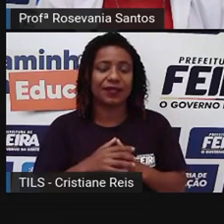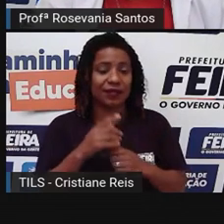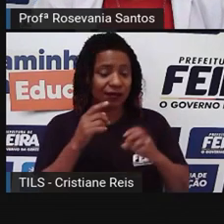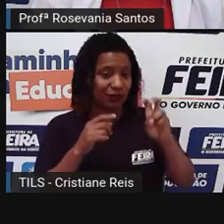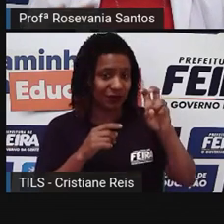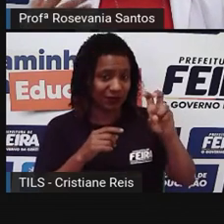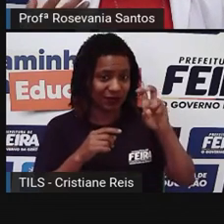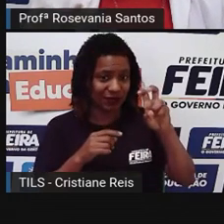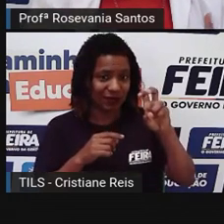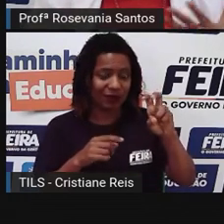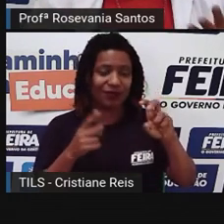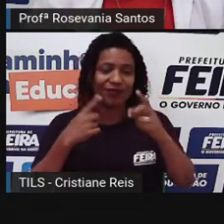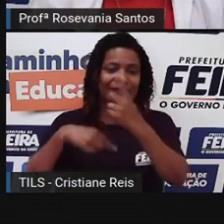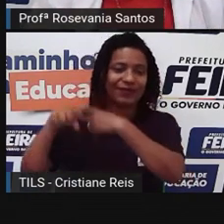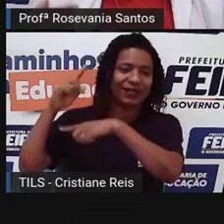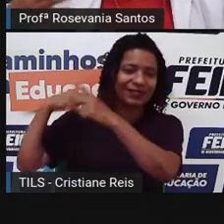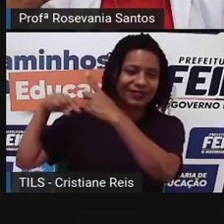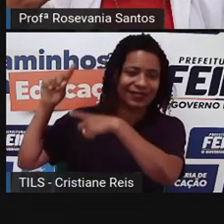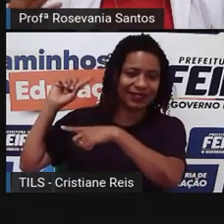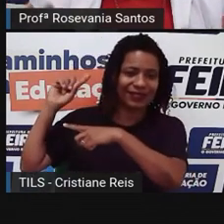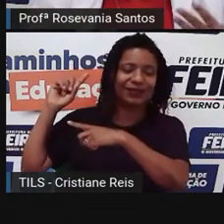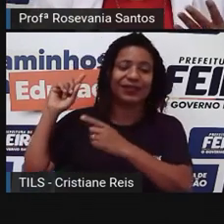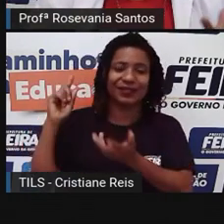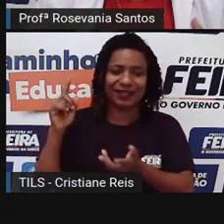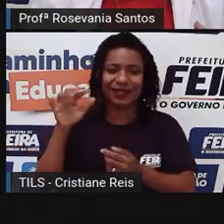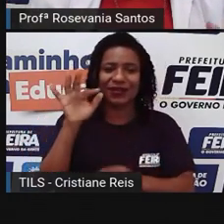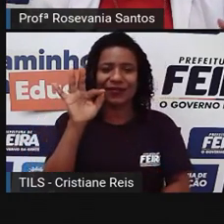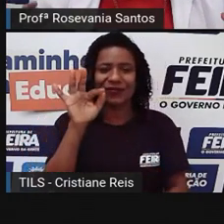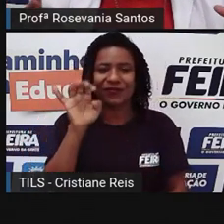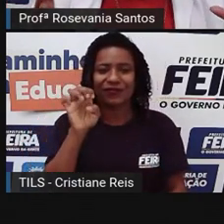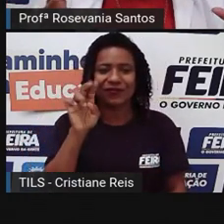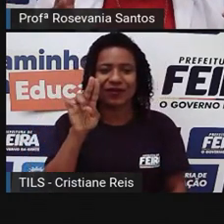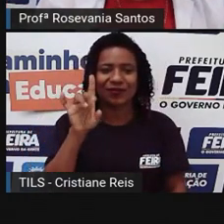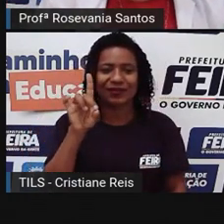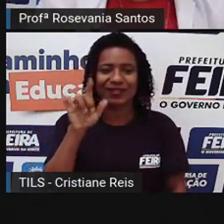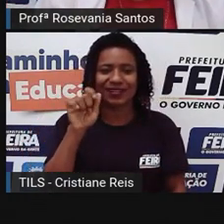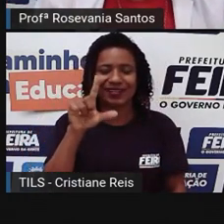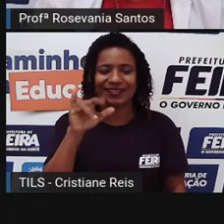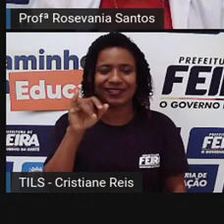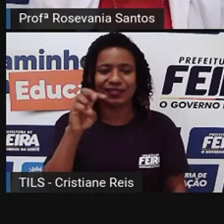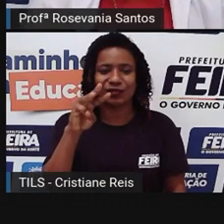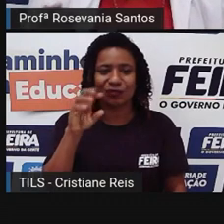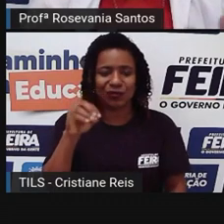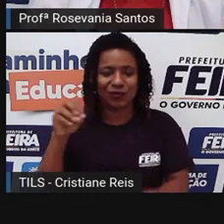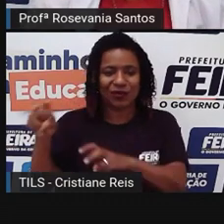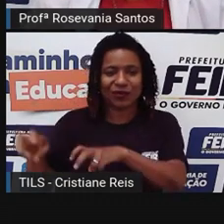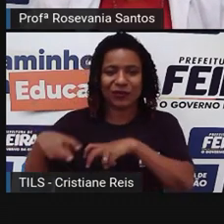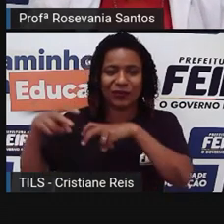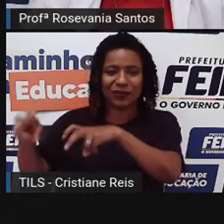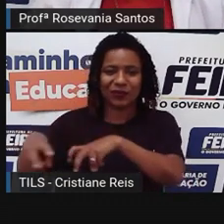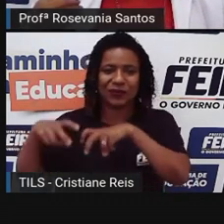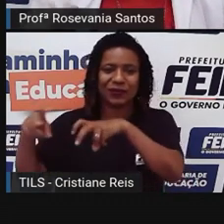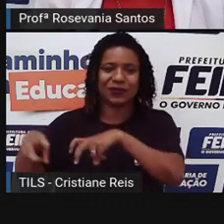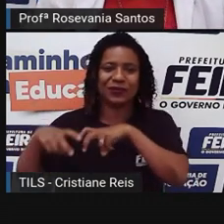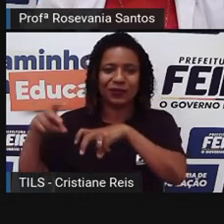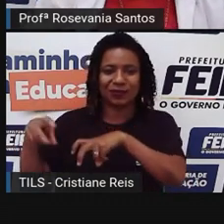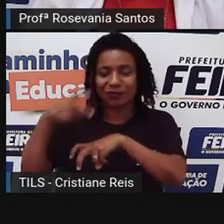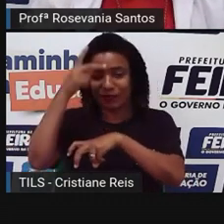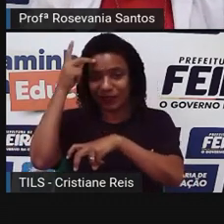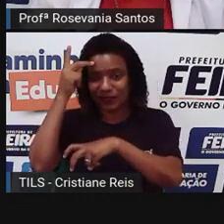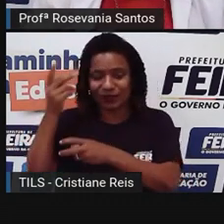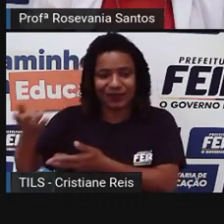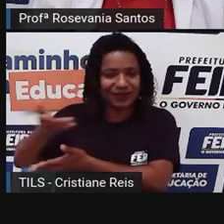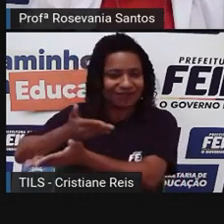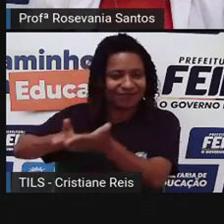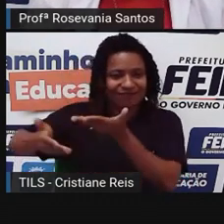feudalismo, que era muito, né, de troca, era uma questão, né, de compartilhar ali as terras para poder produzir. E essa ideia